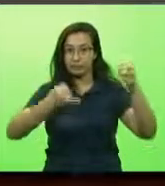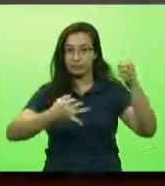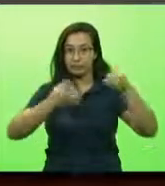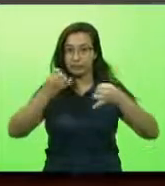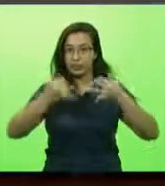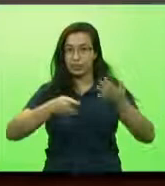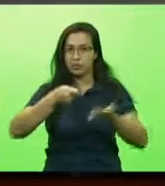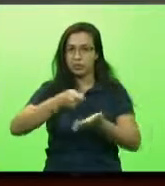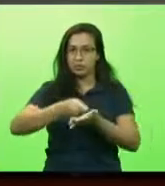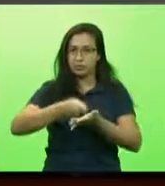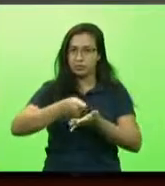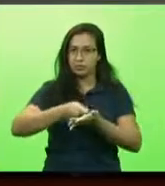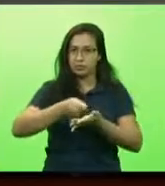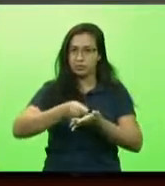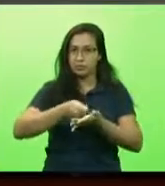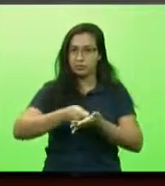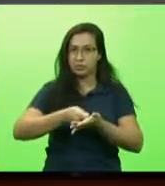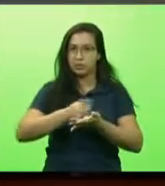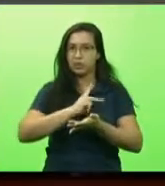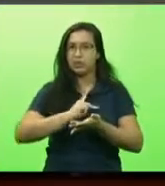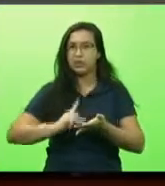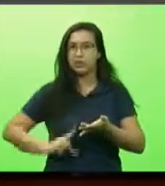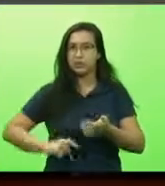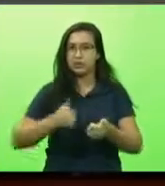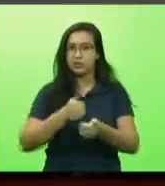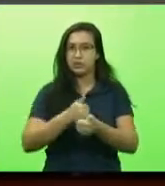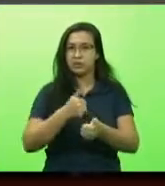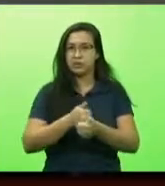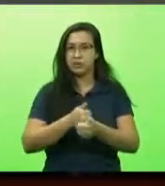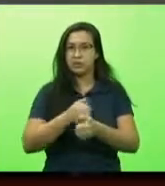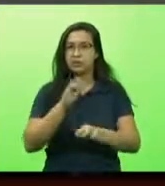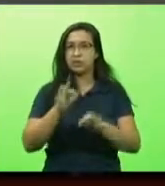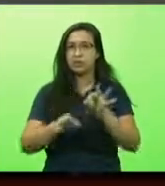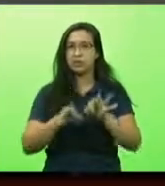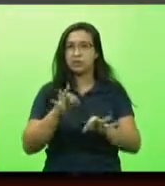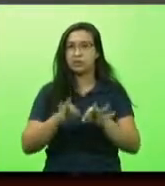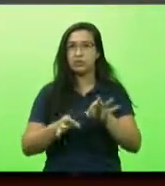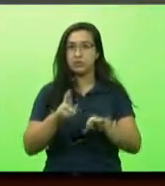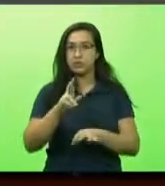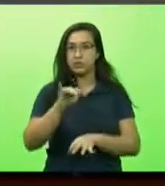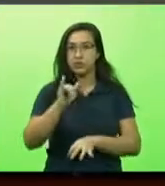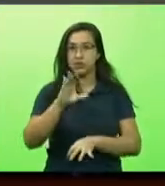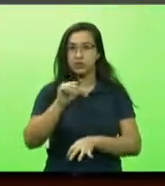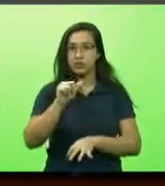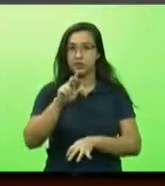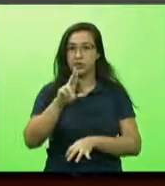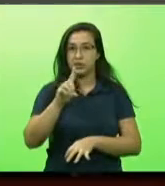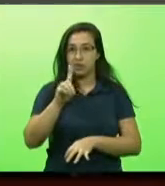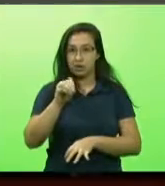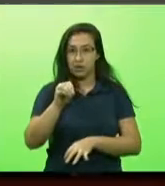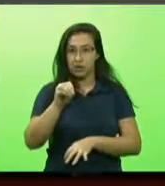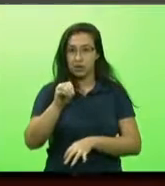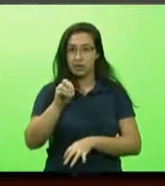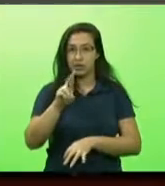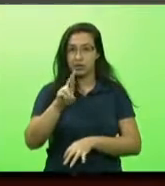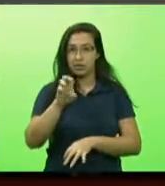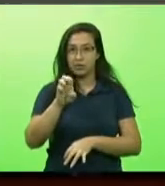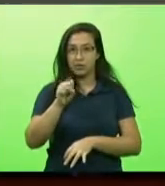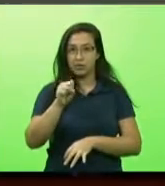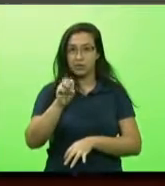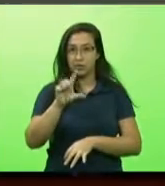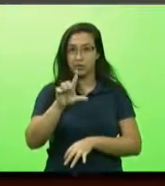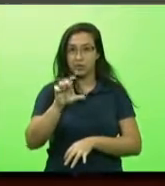exigindo e cobrando do presidente do Tribunal de Justiça, doutor Ricardo Hesler, desembargador de Justiça, doutor Ricardo Hesler, presidente,